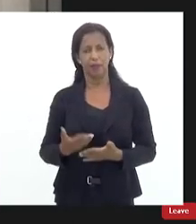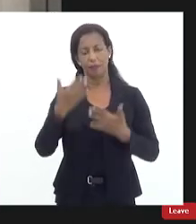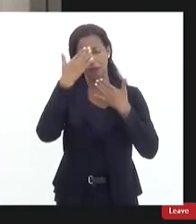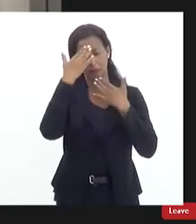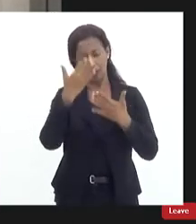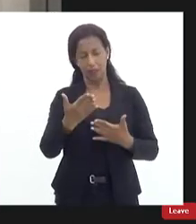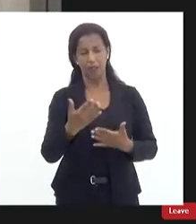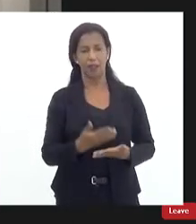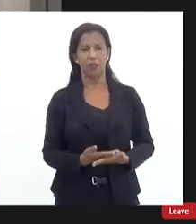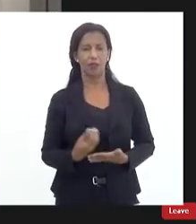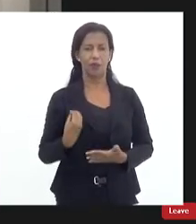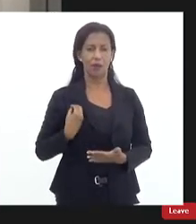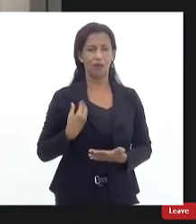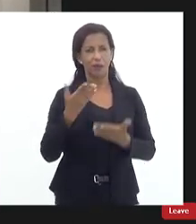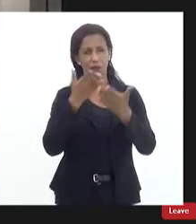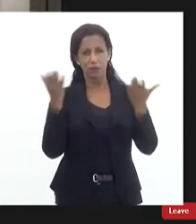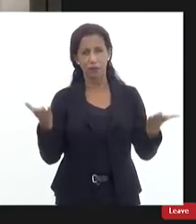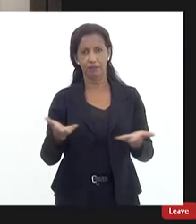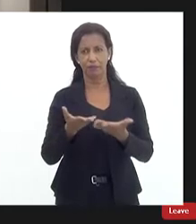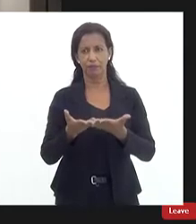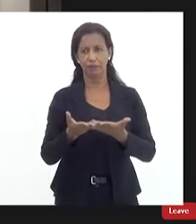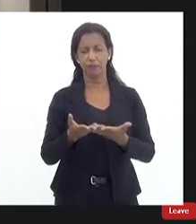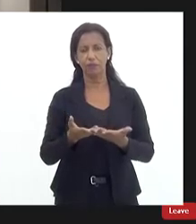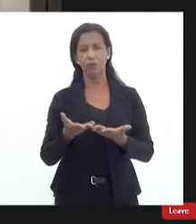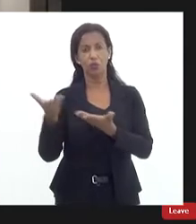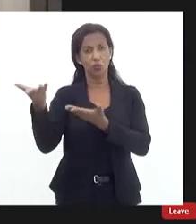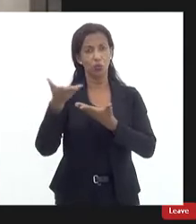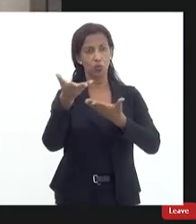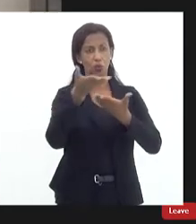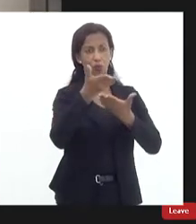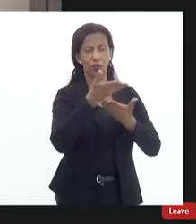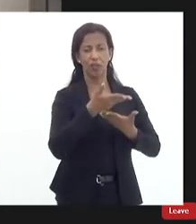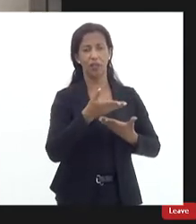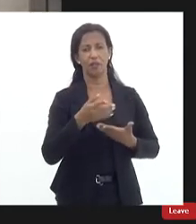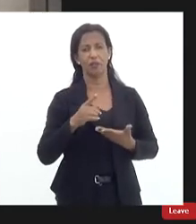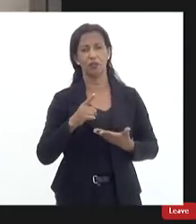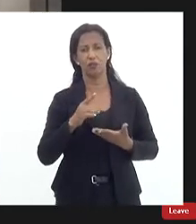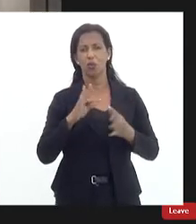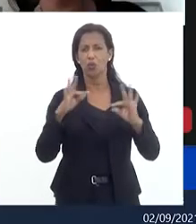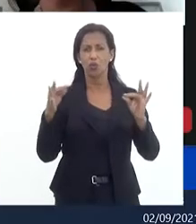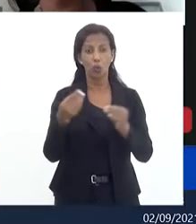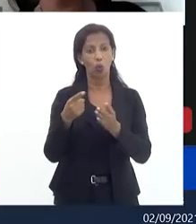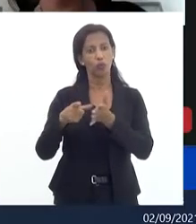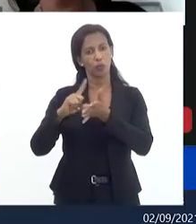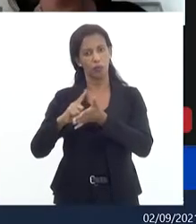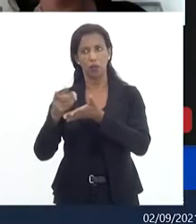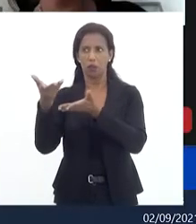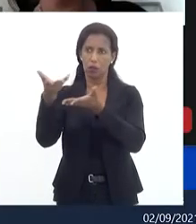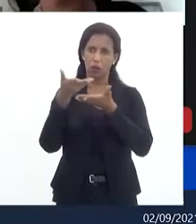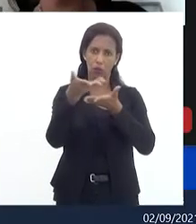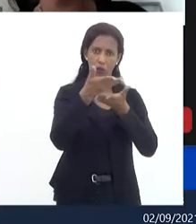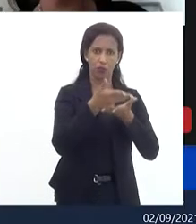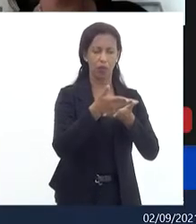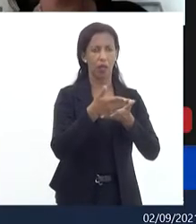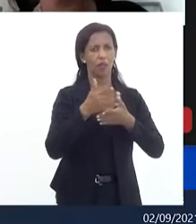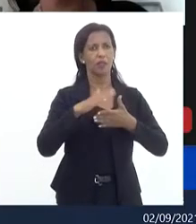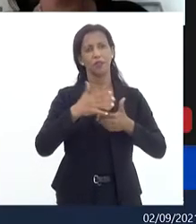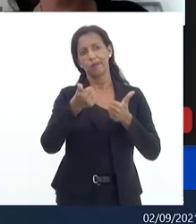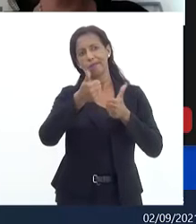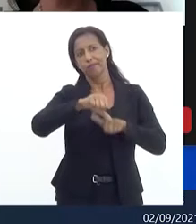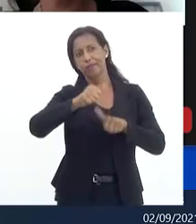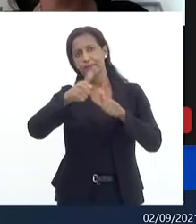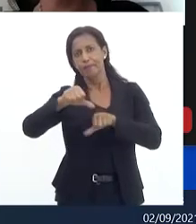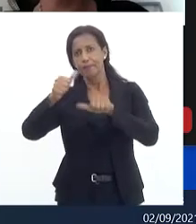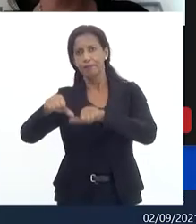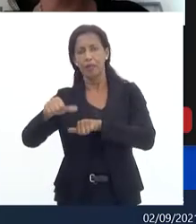vocês vocês os convidados aqui todos antes de serem convidados a gente faz uma análise das